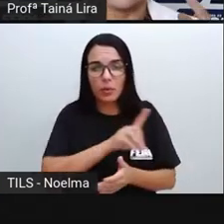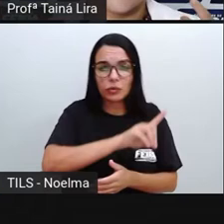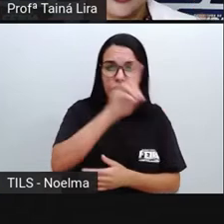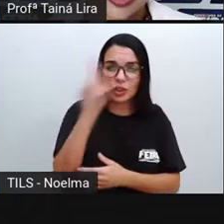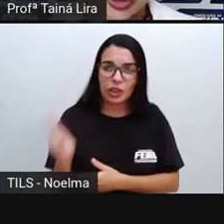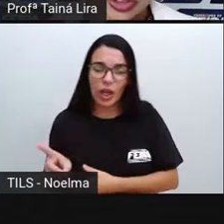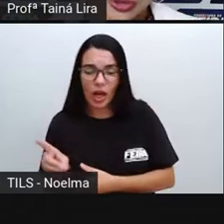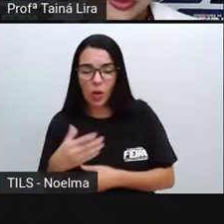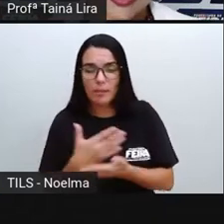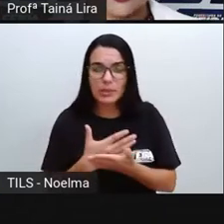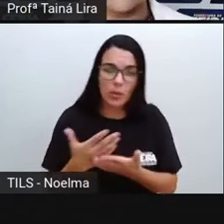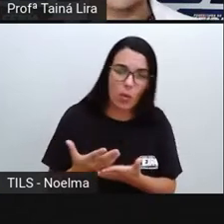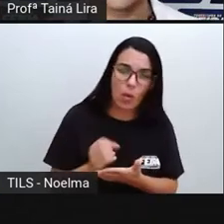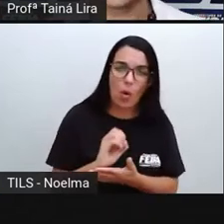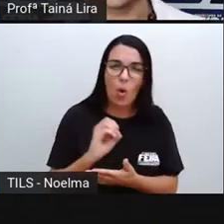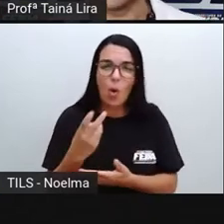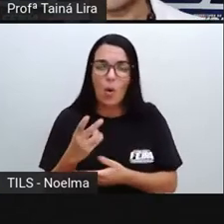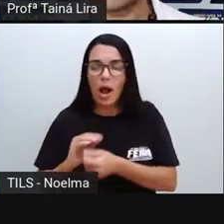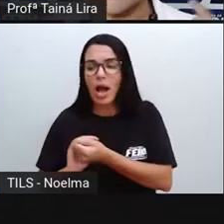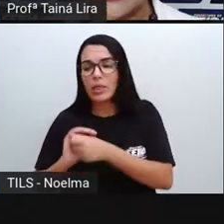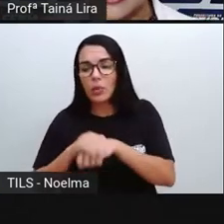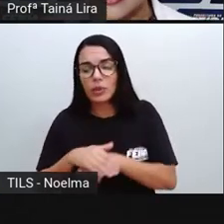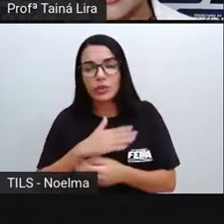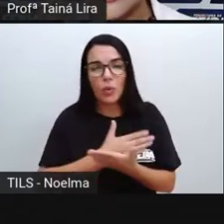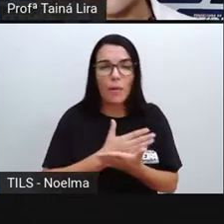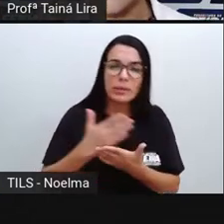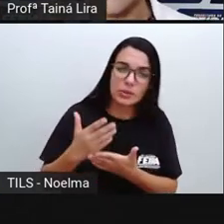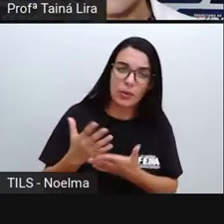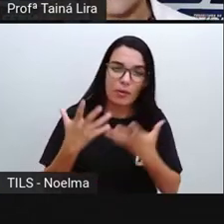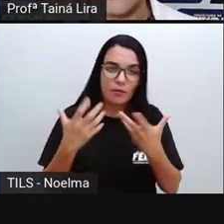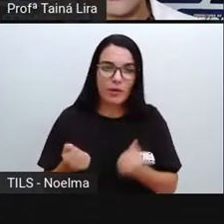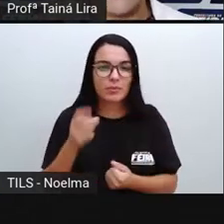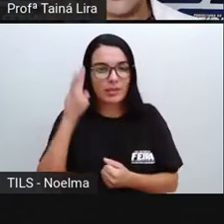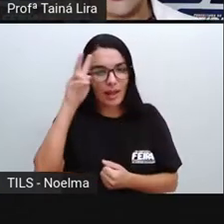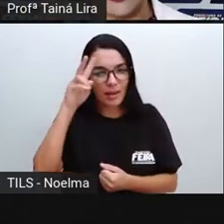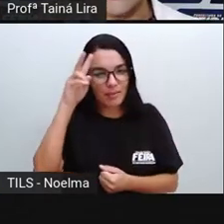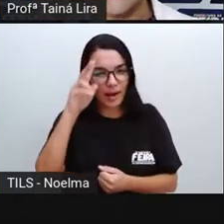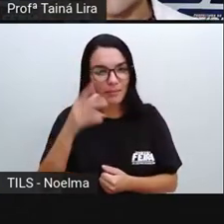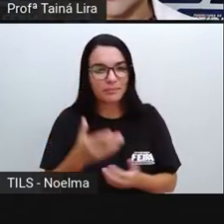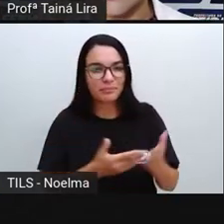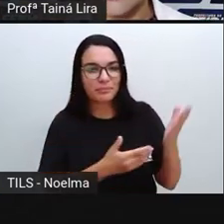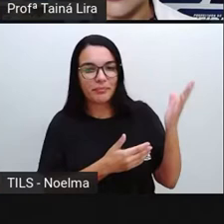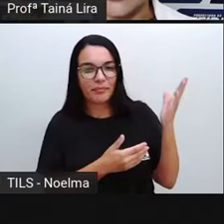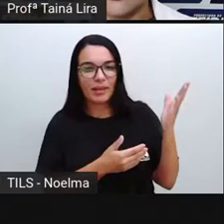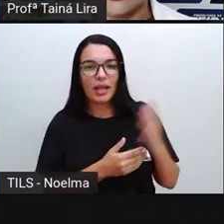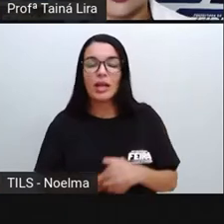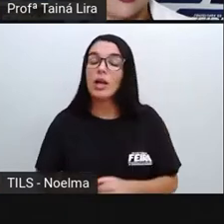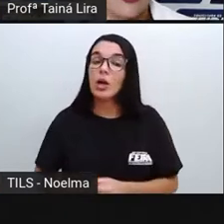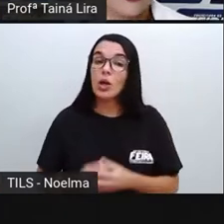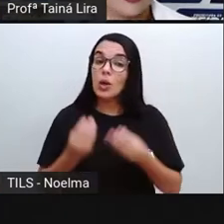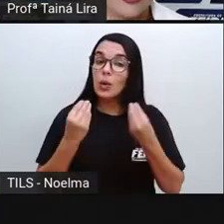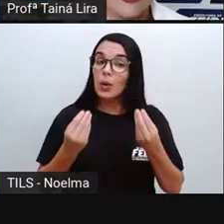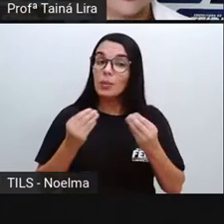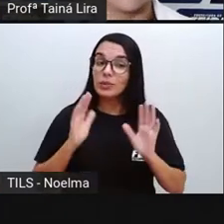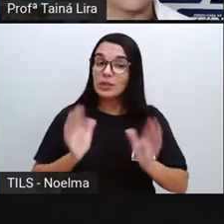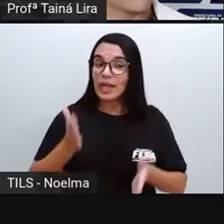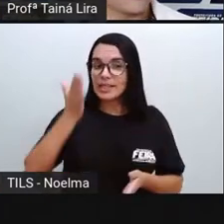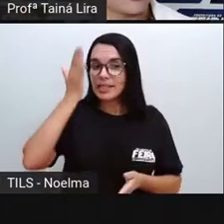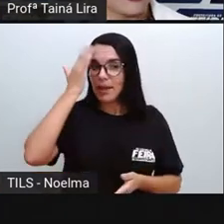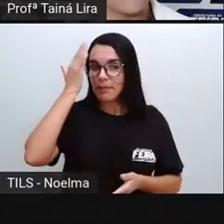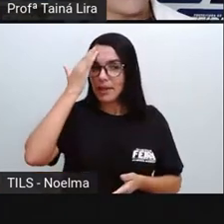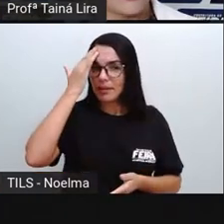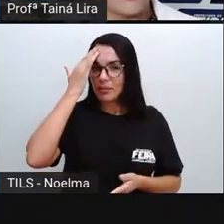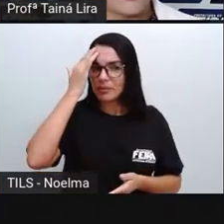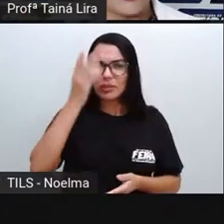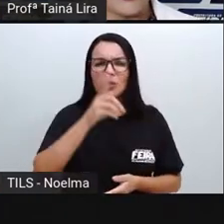começou, que a noite começou. Então, vamos relembrar aqui um pouquinho. Olha só, como sabemos, né? Que o dia começou, que a noite